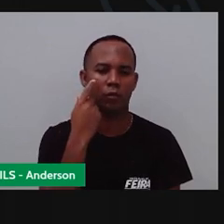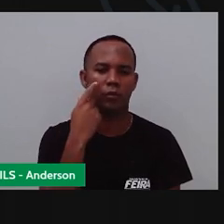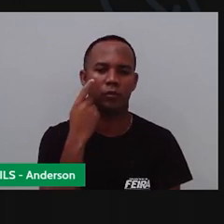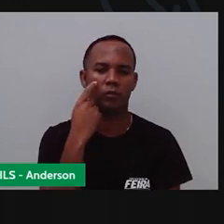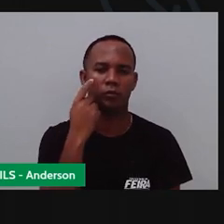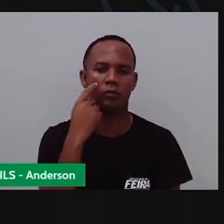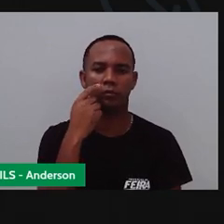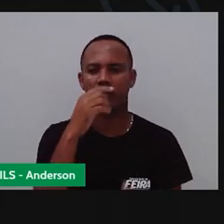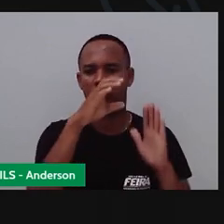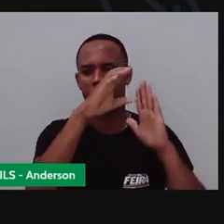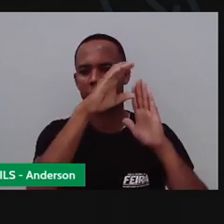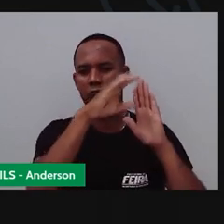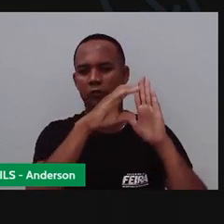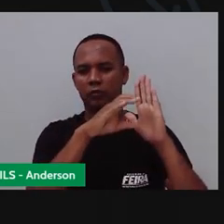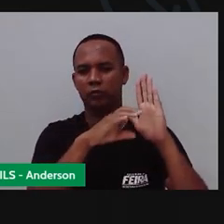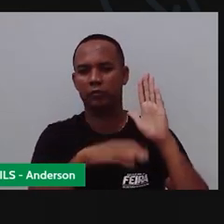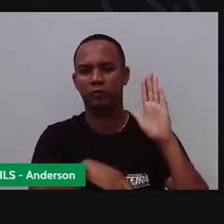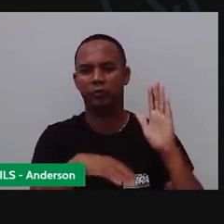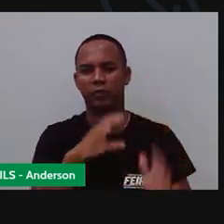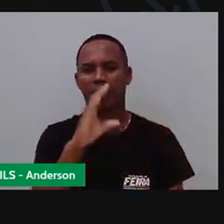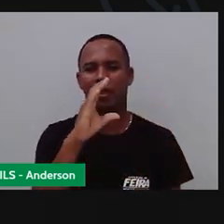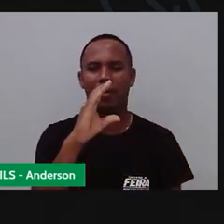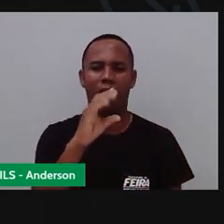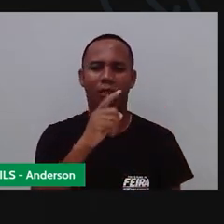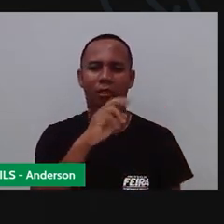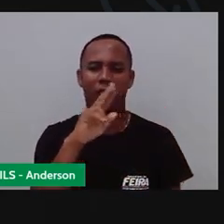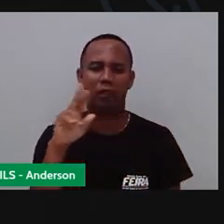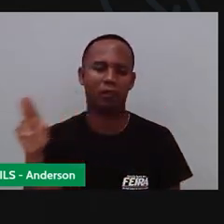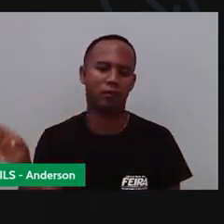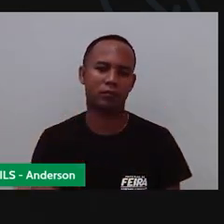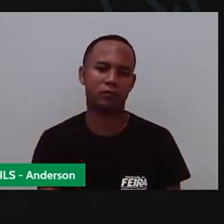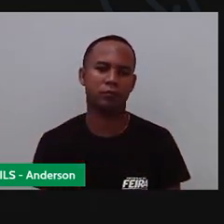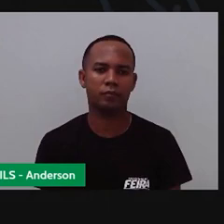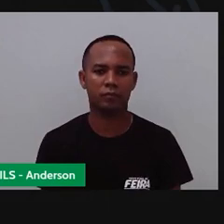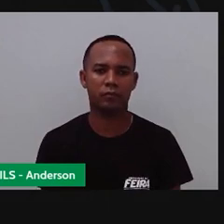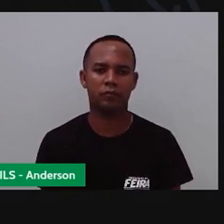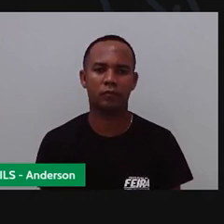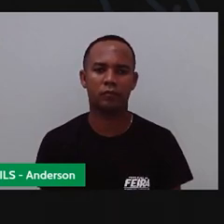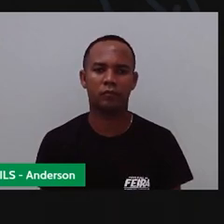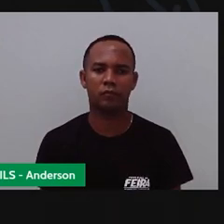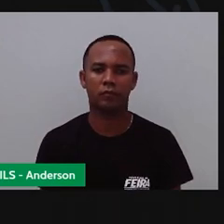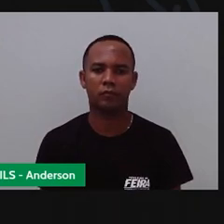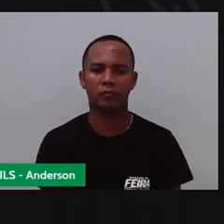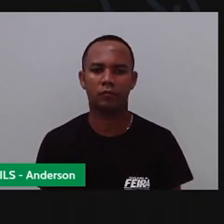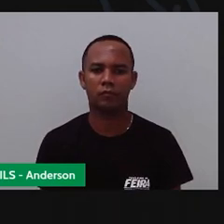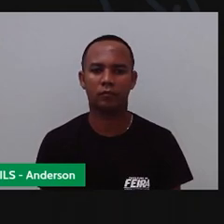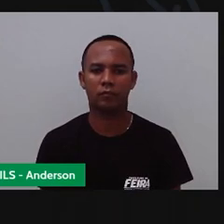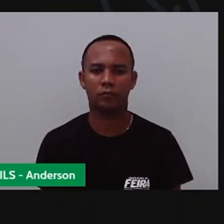Calendário. Não é isso? Não tem que colocar o nome da atividade que a gente fez. A gente vai escrever aqui, ó.